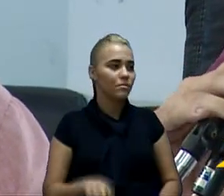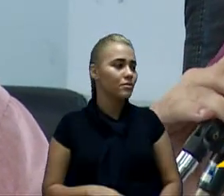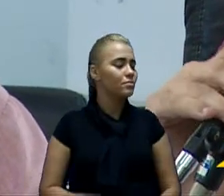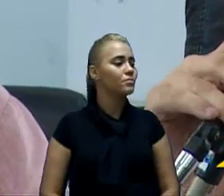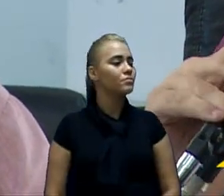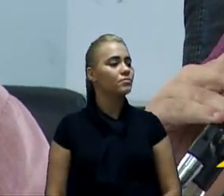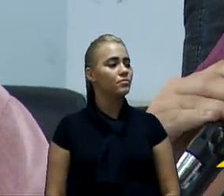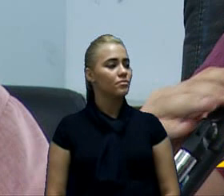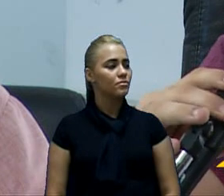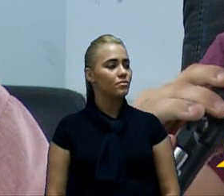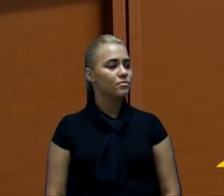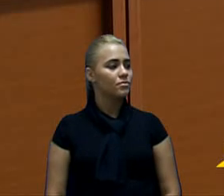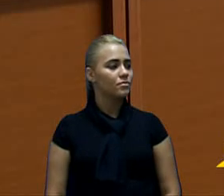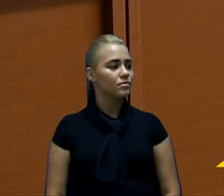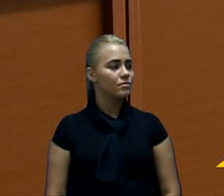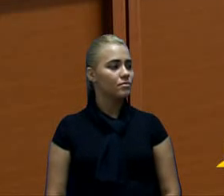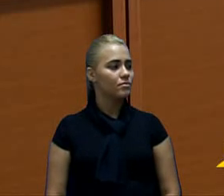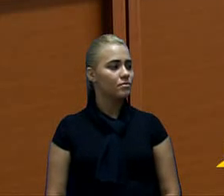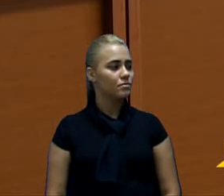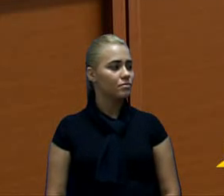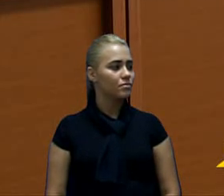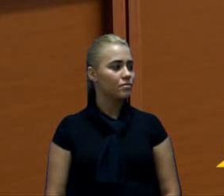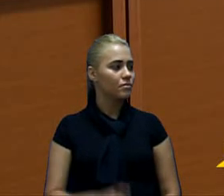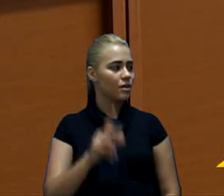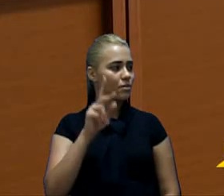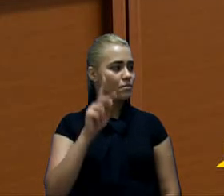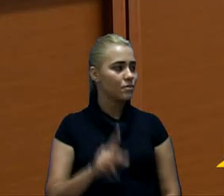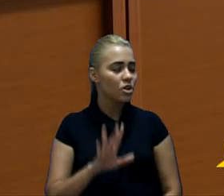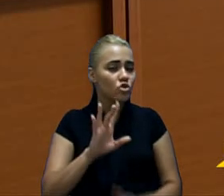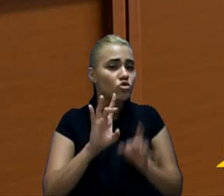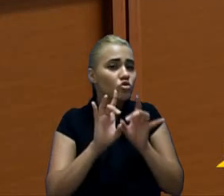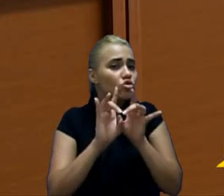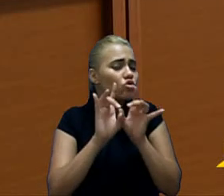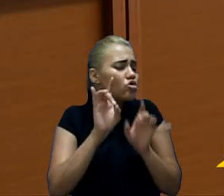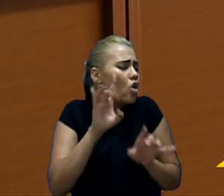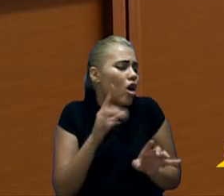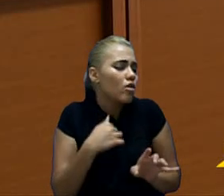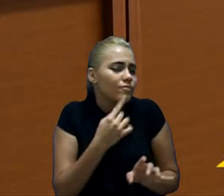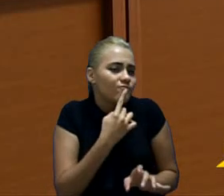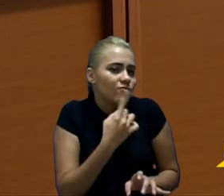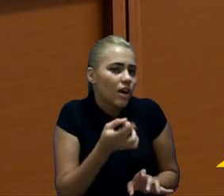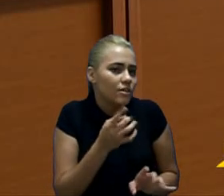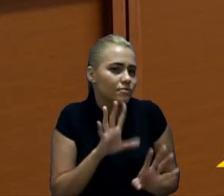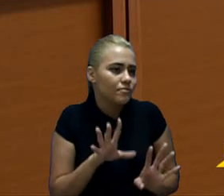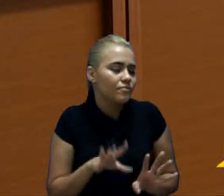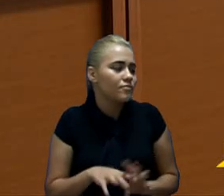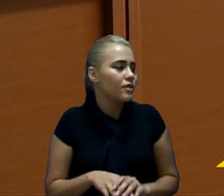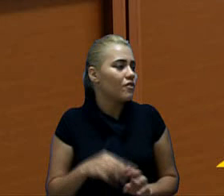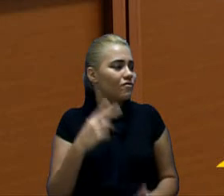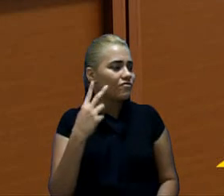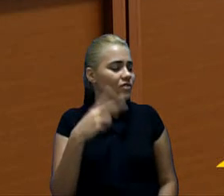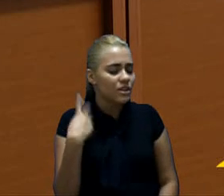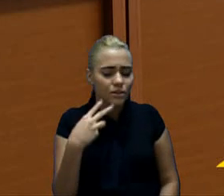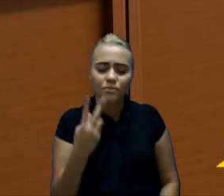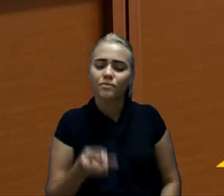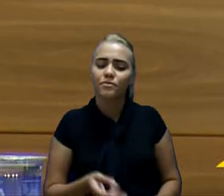agradeço a participação. Presidente, posso só complementar? Aproveitar, então, vereador,